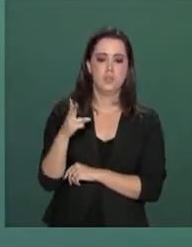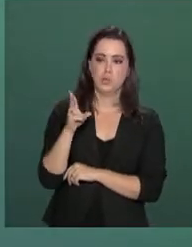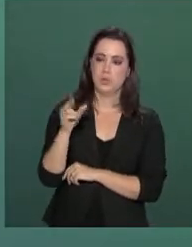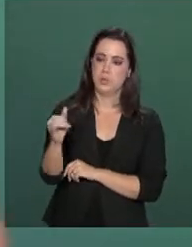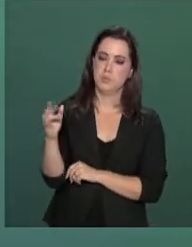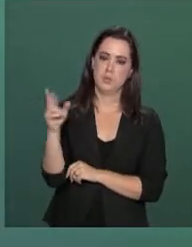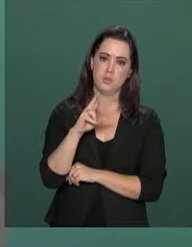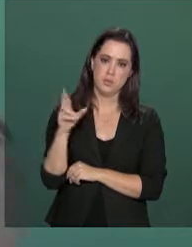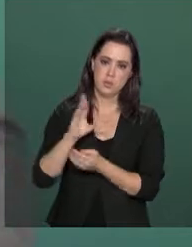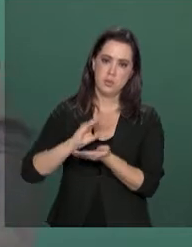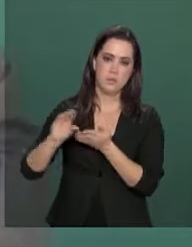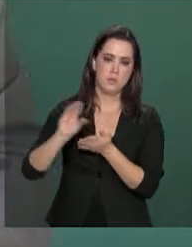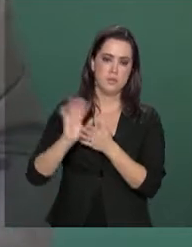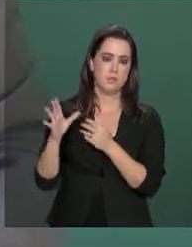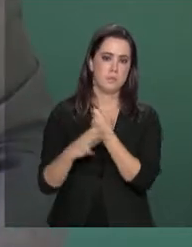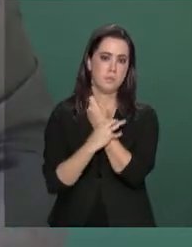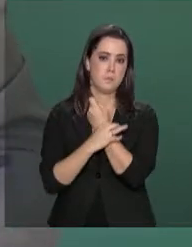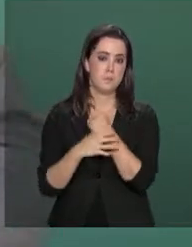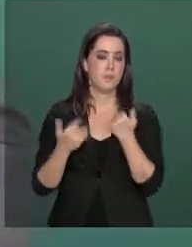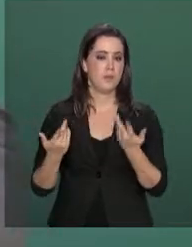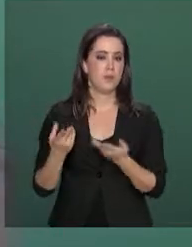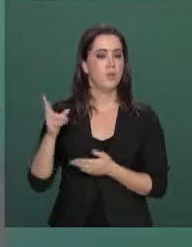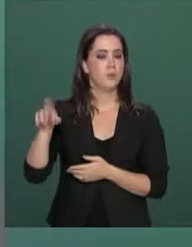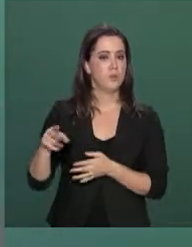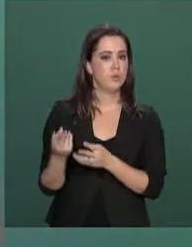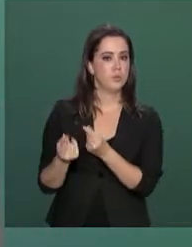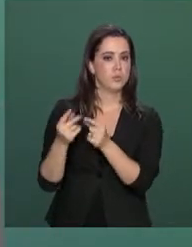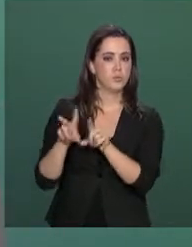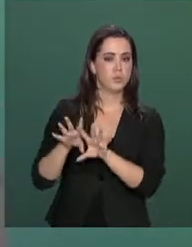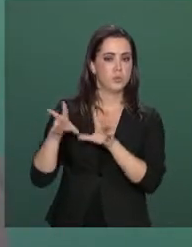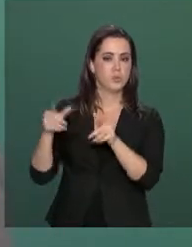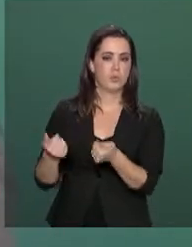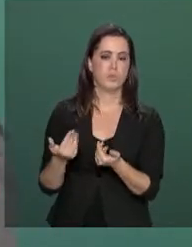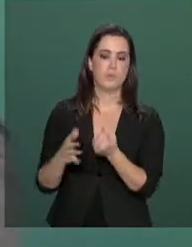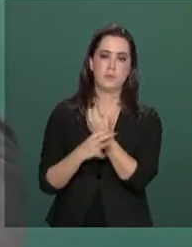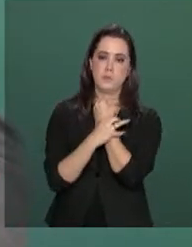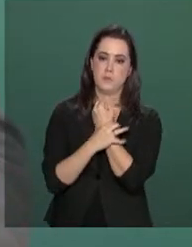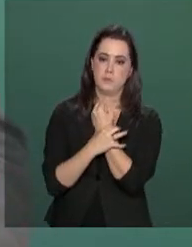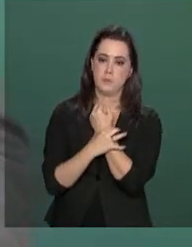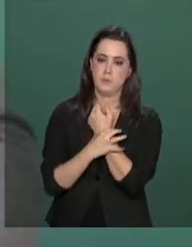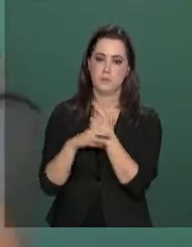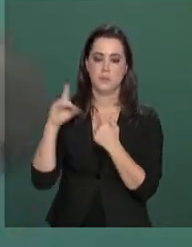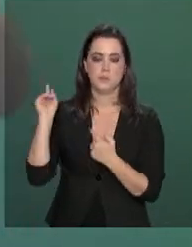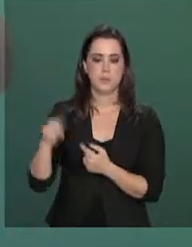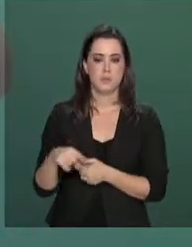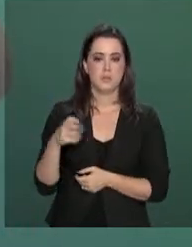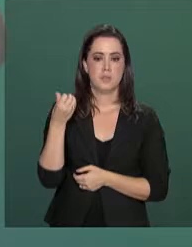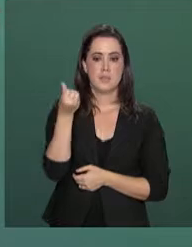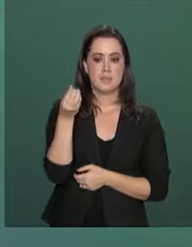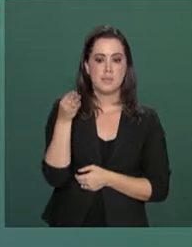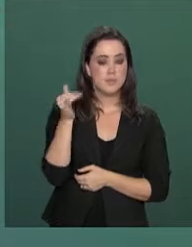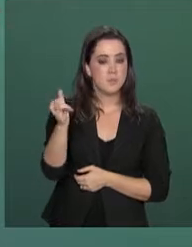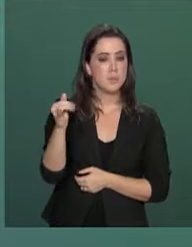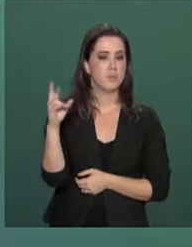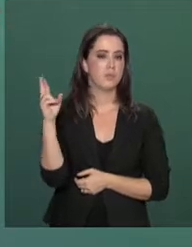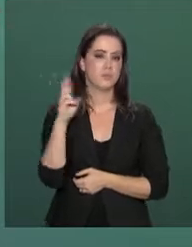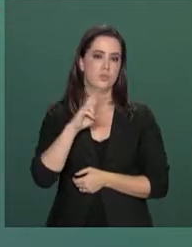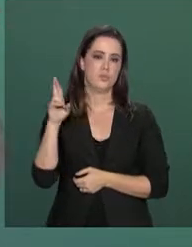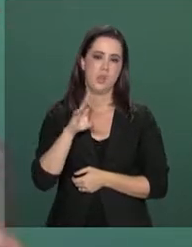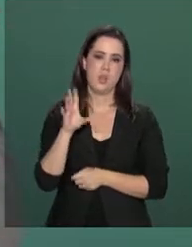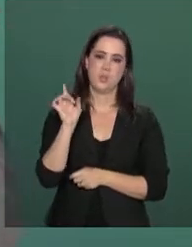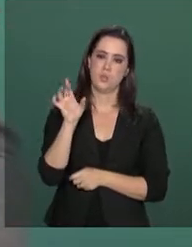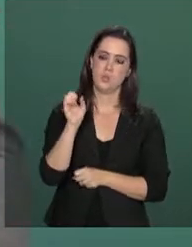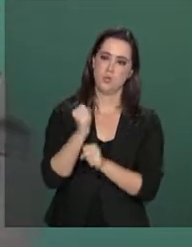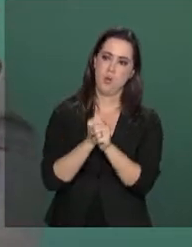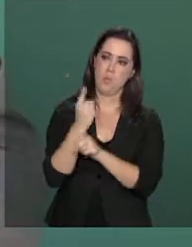para investimento em segurança pública. O investimento total de segurança pública na área de investimento é de 6 bilhões. Só para o ano